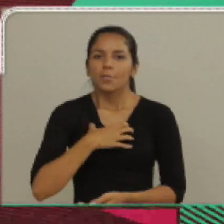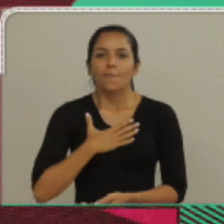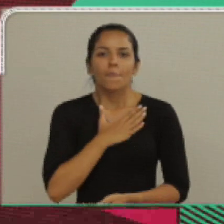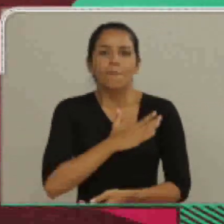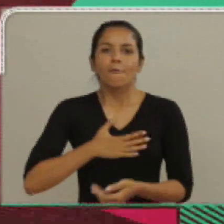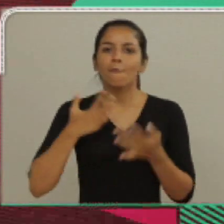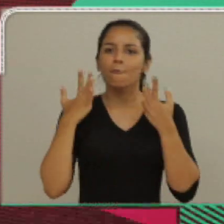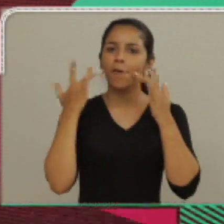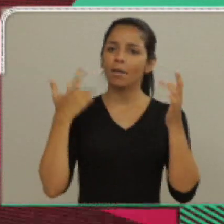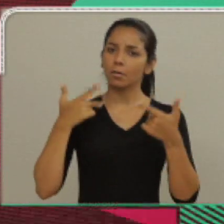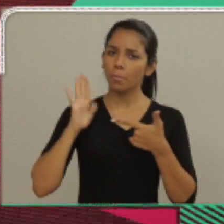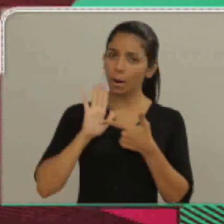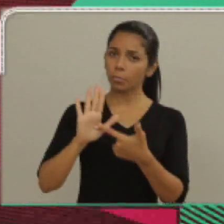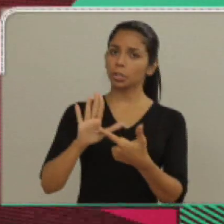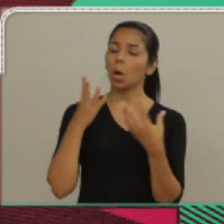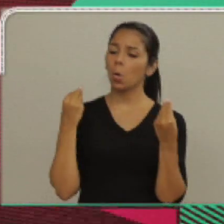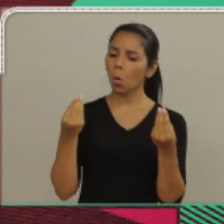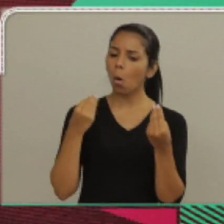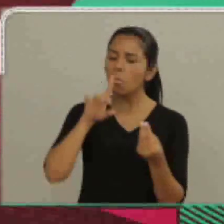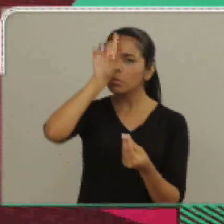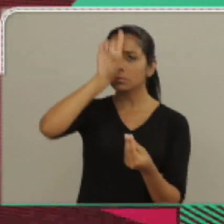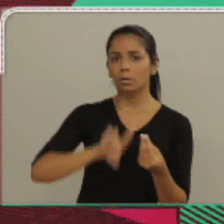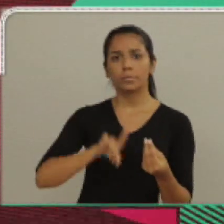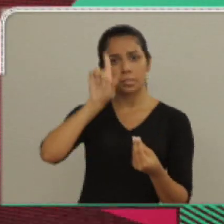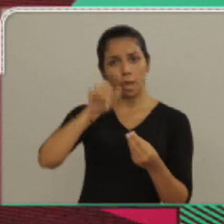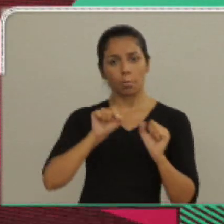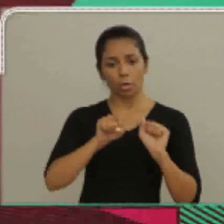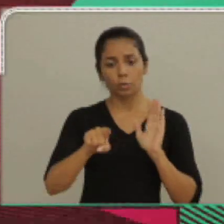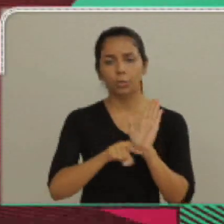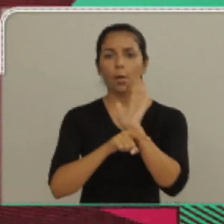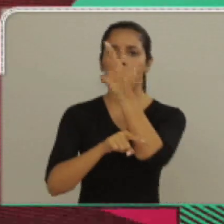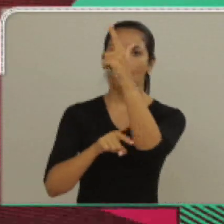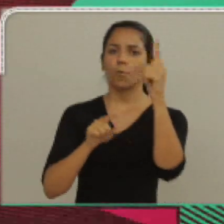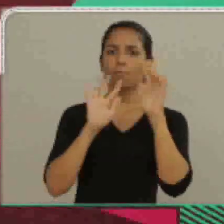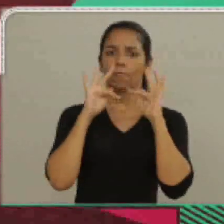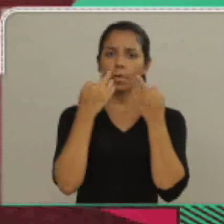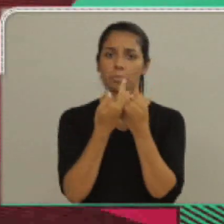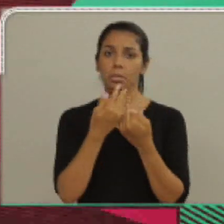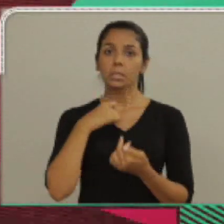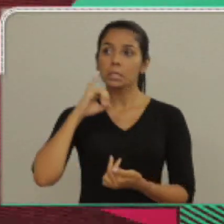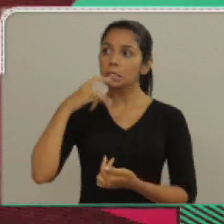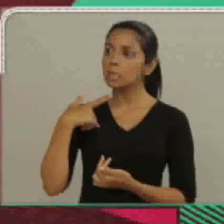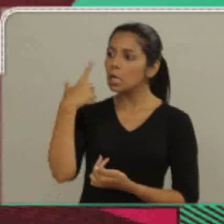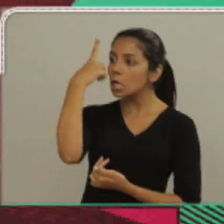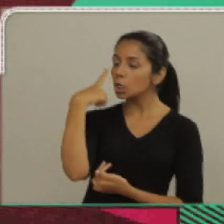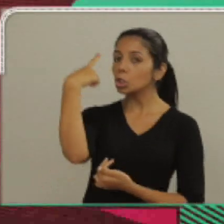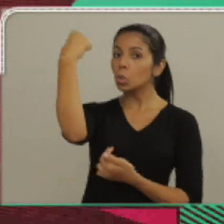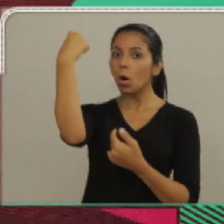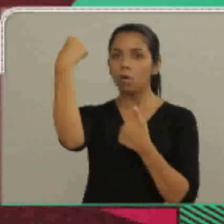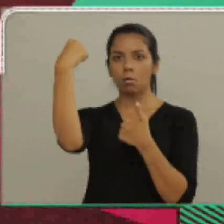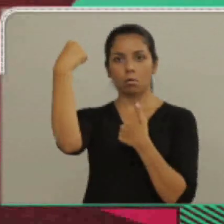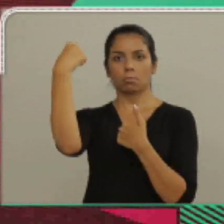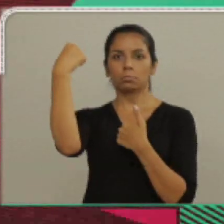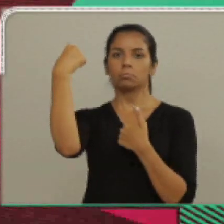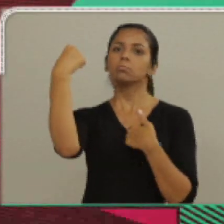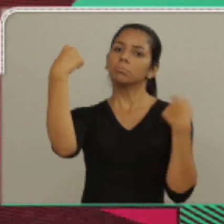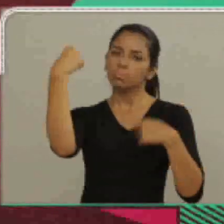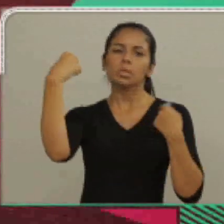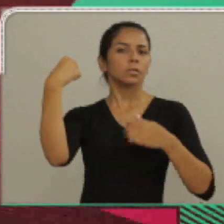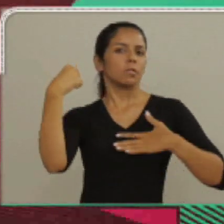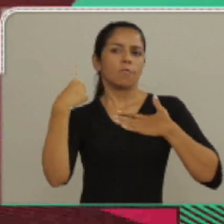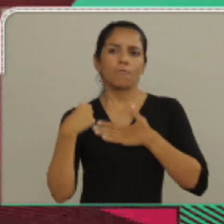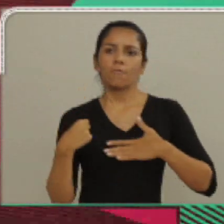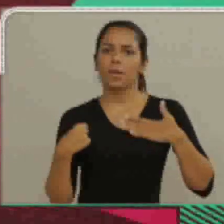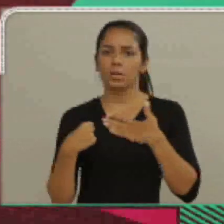ser mais amigo das pessoas. No palco, eu me sinto feliz por eu poder mostrar como um deficiente é e poder